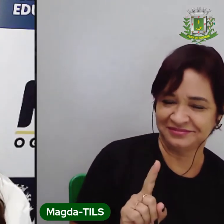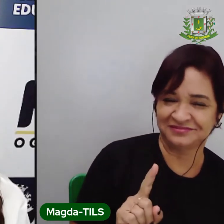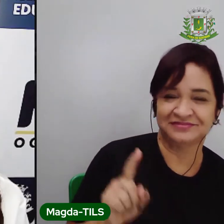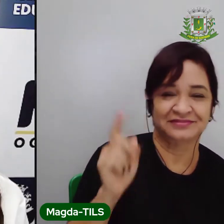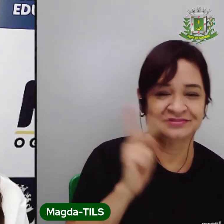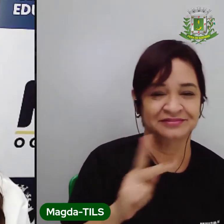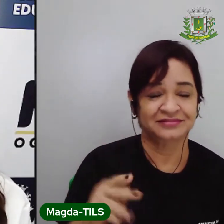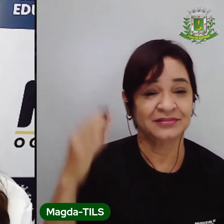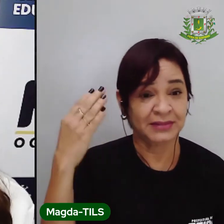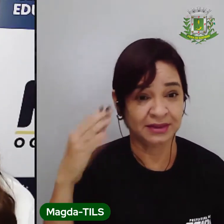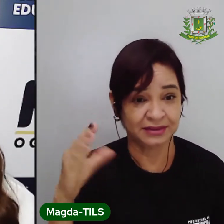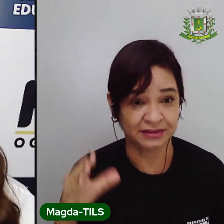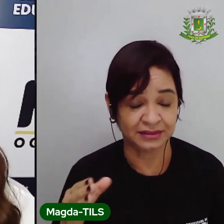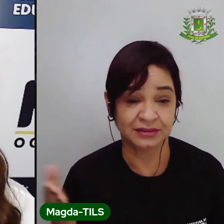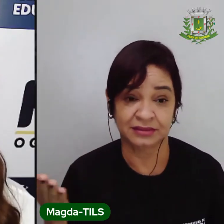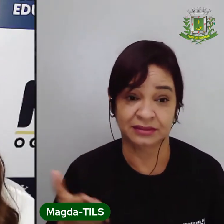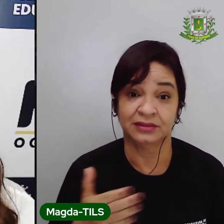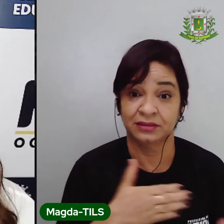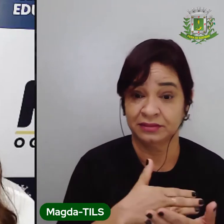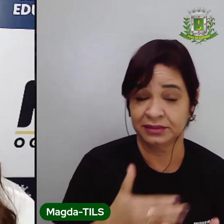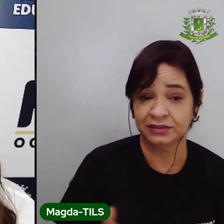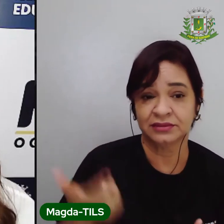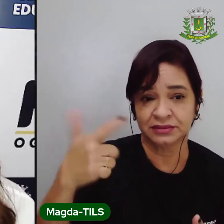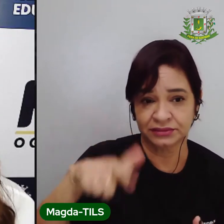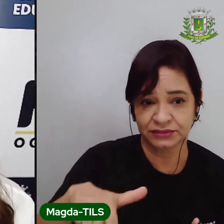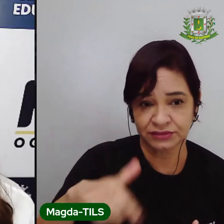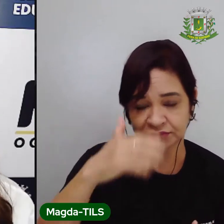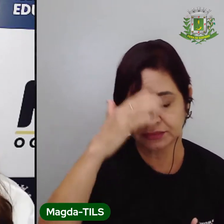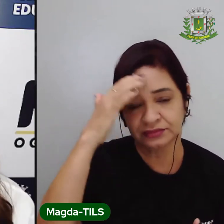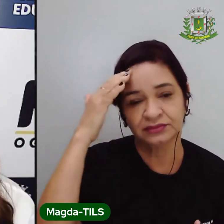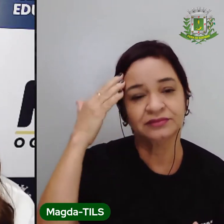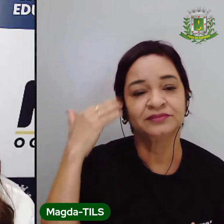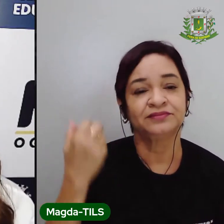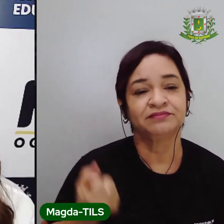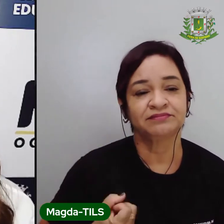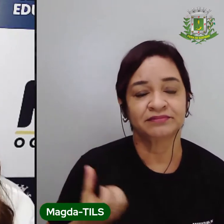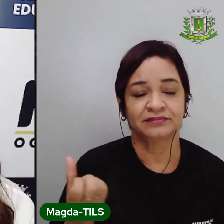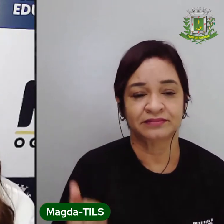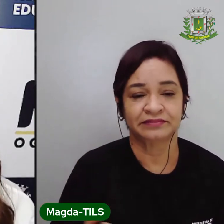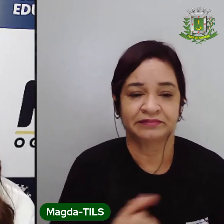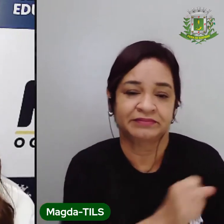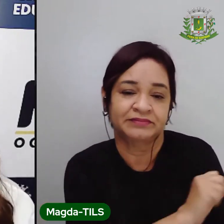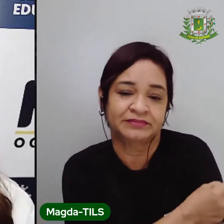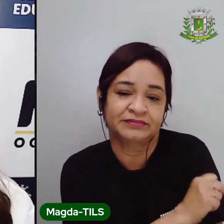e agora a gente vai iniciar a nossa aula 6 do 8º ano. Vamos lá!